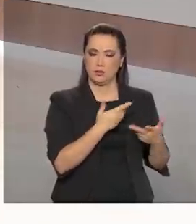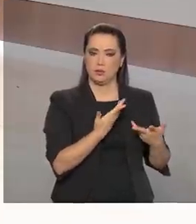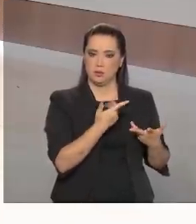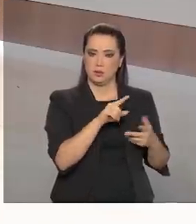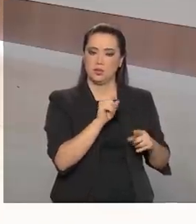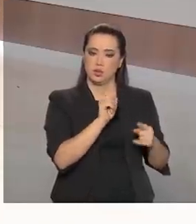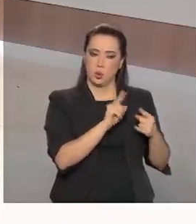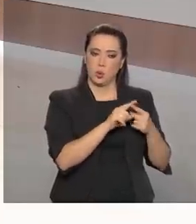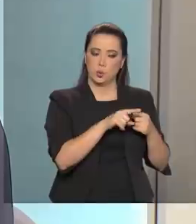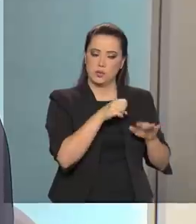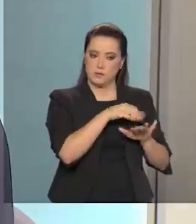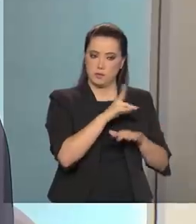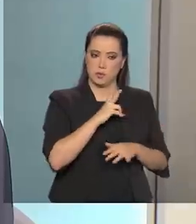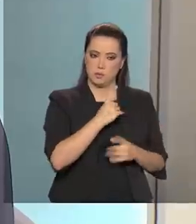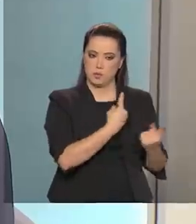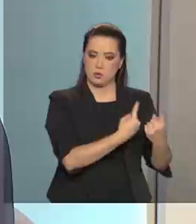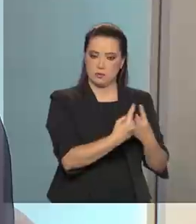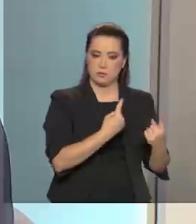aos seus dados?